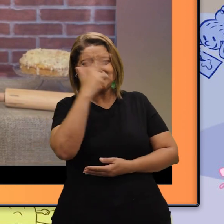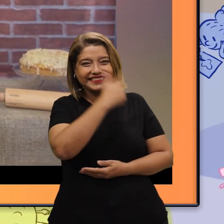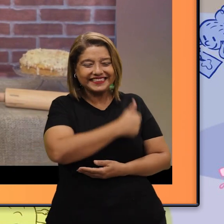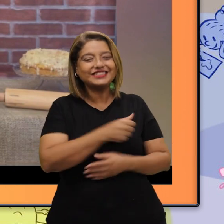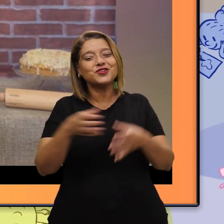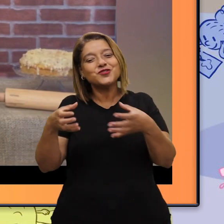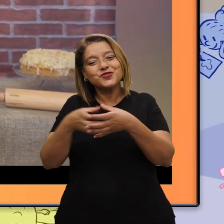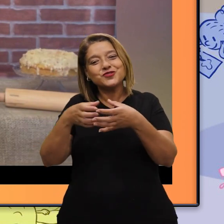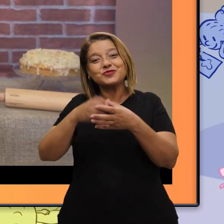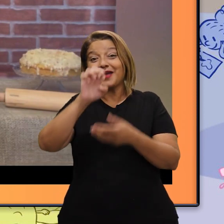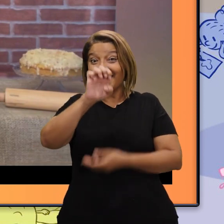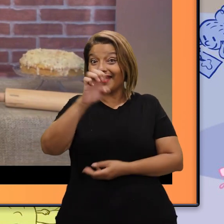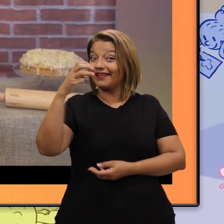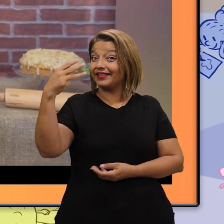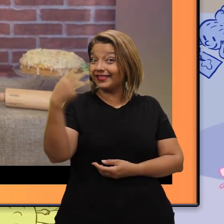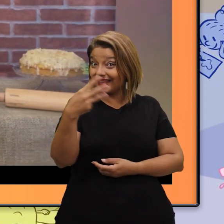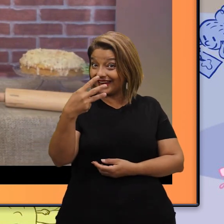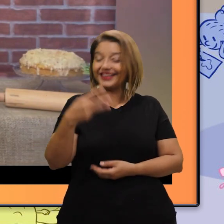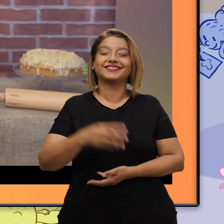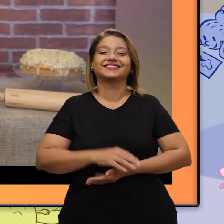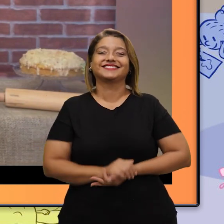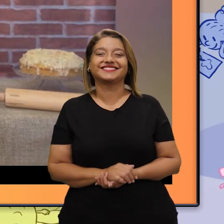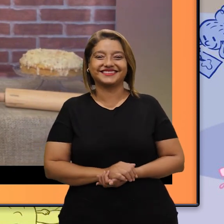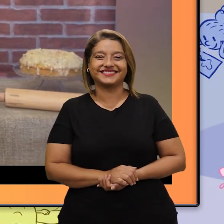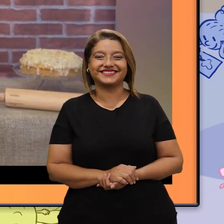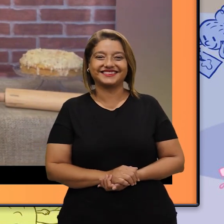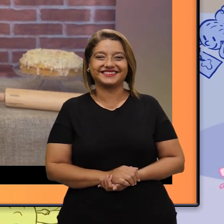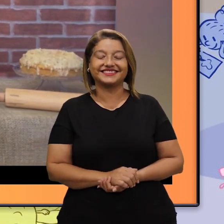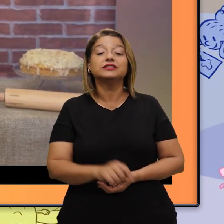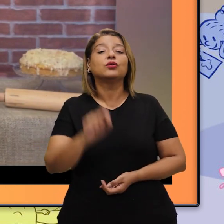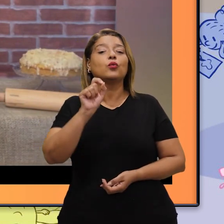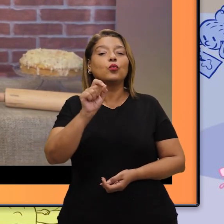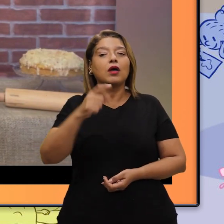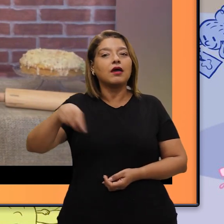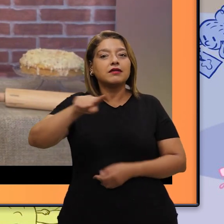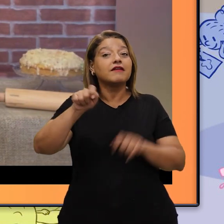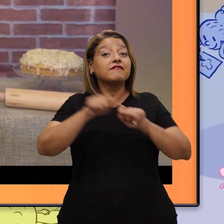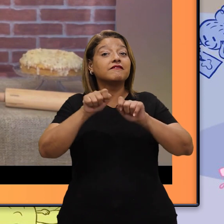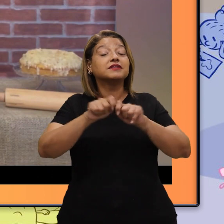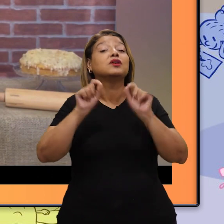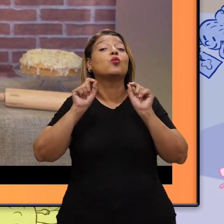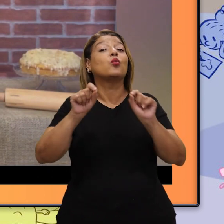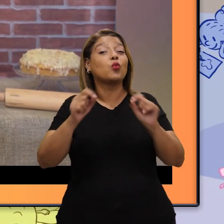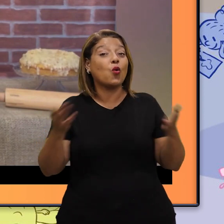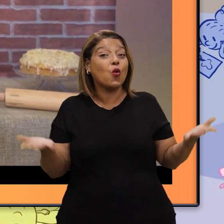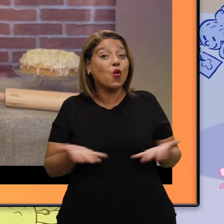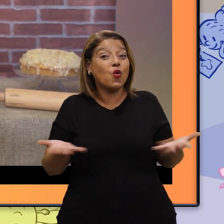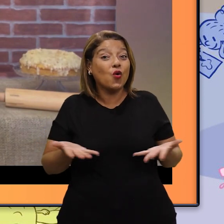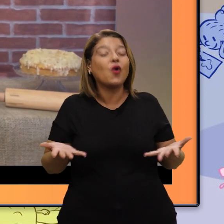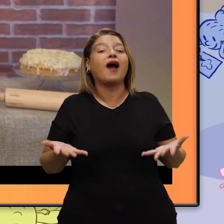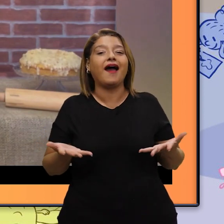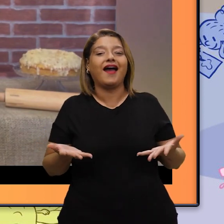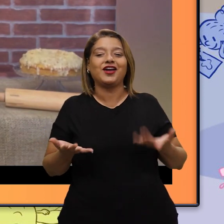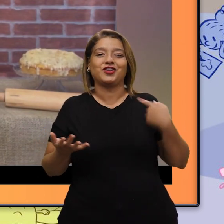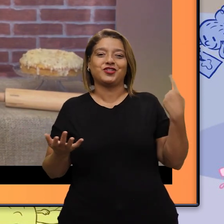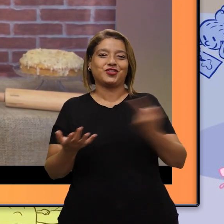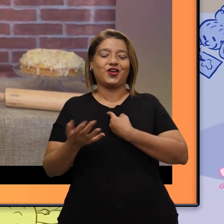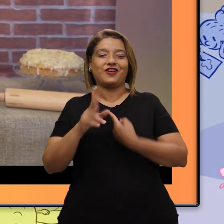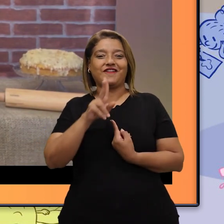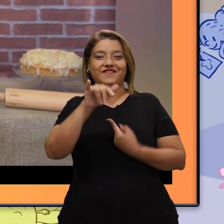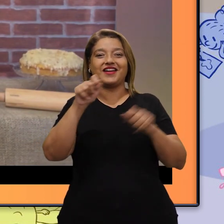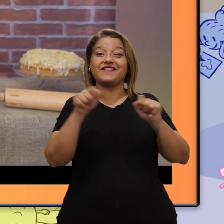agrupamento E3. Sabe o que eles vão fazer com a gente? Nós vamos fazer